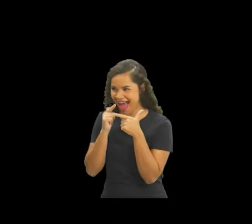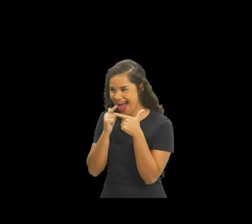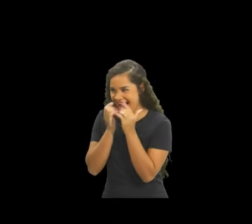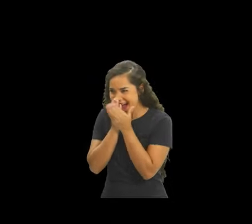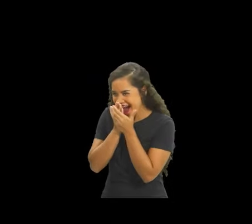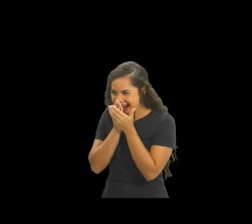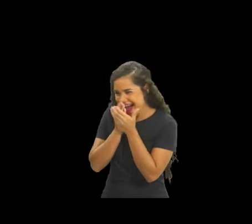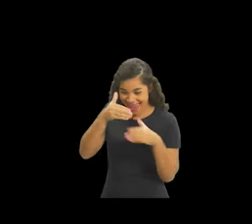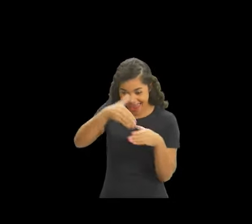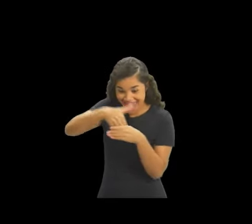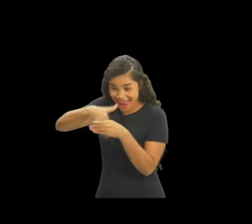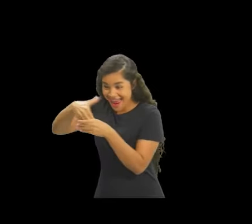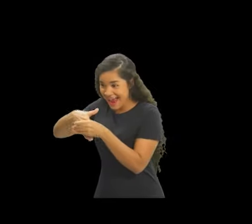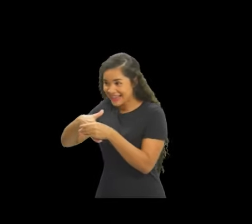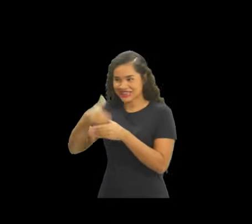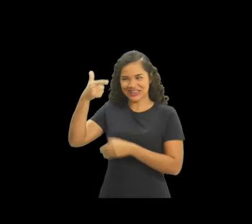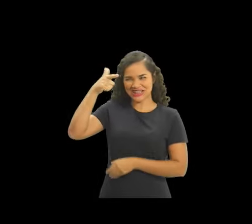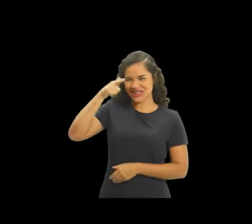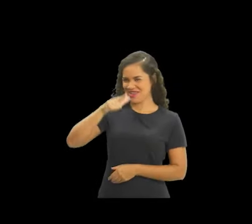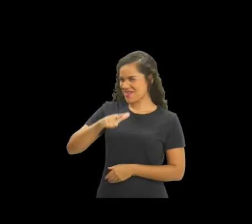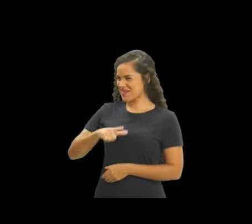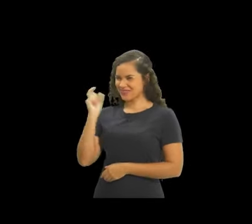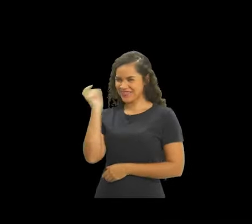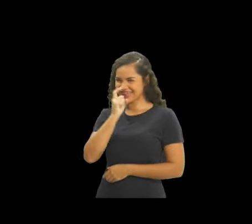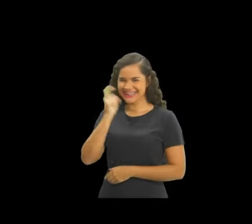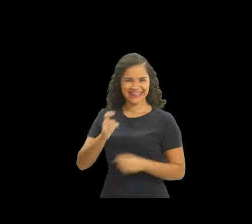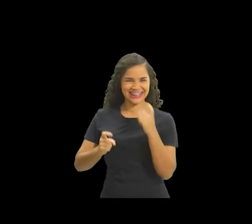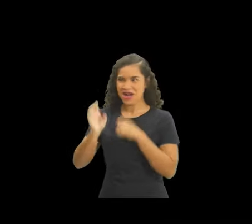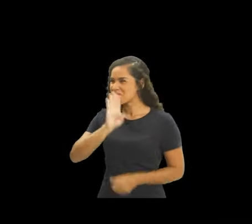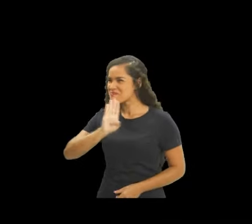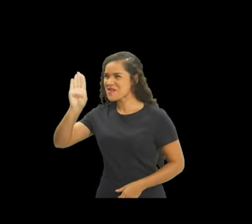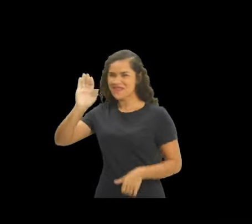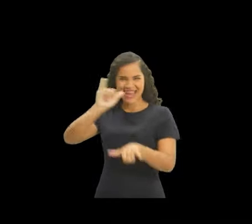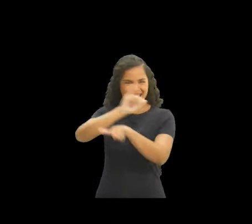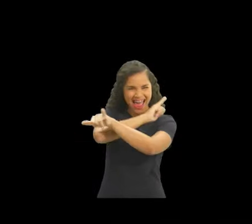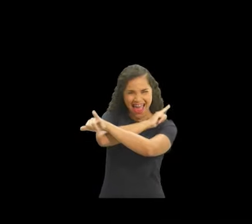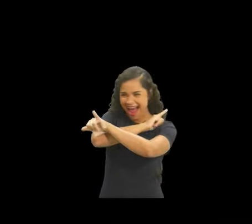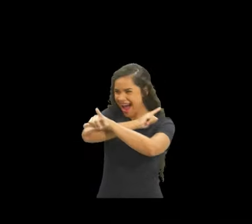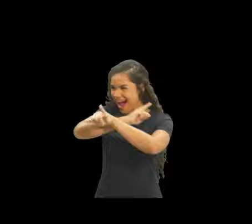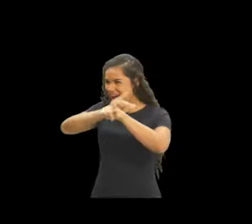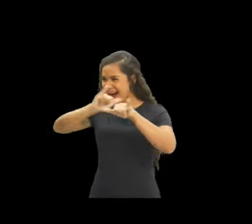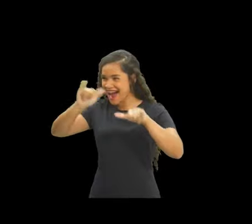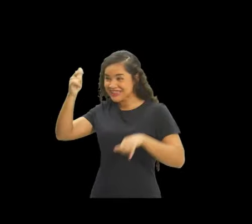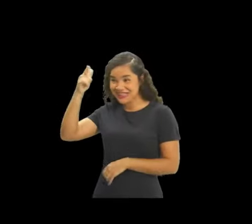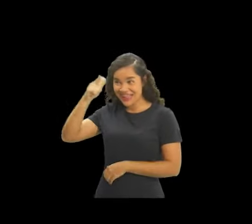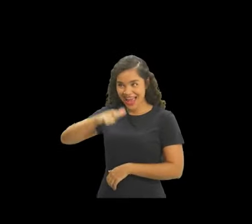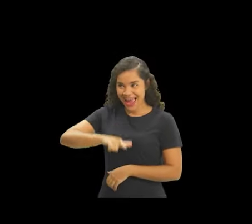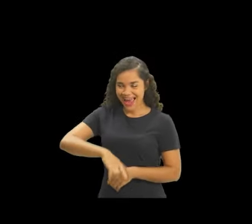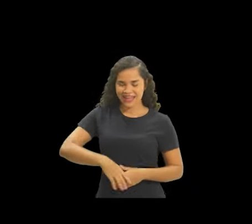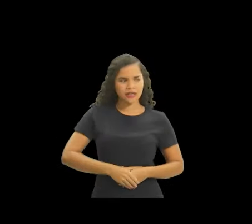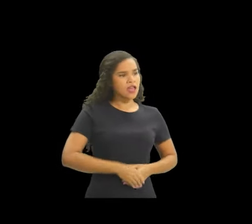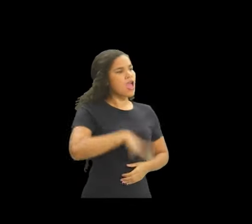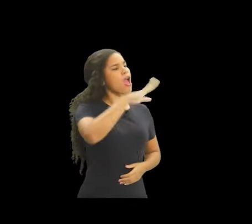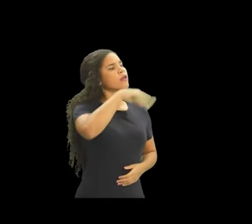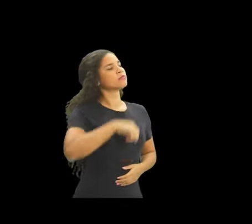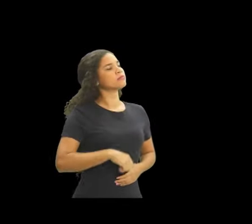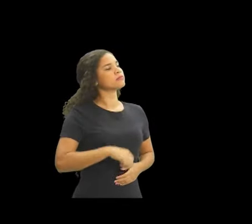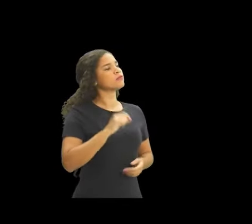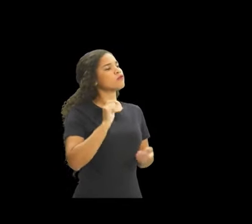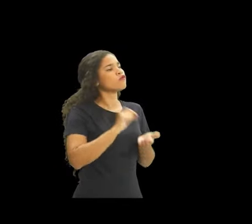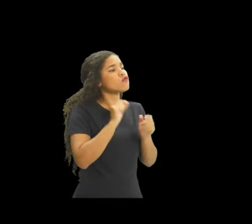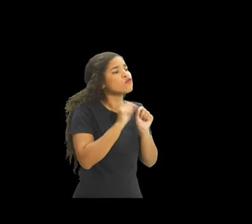Ano de eleição de novo Vamos tirar essas mentes de fake news e promessas vazias Ei,